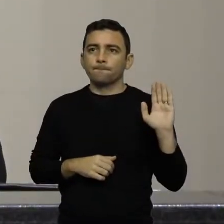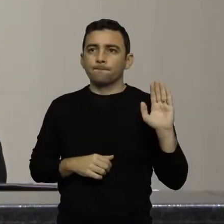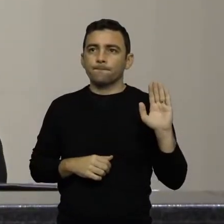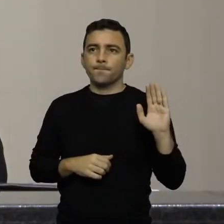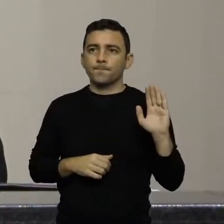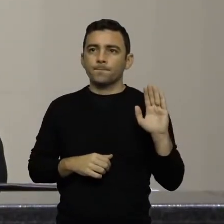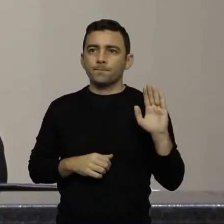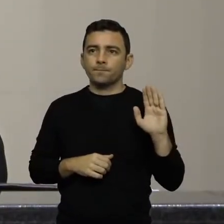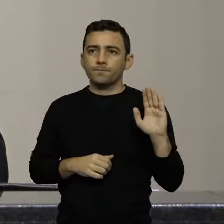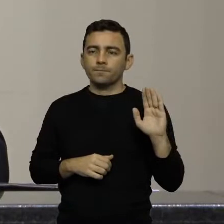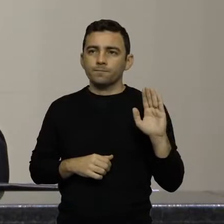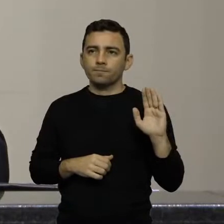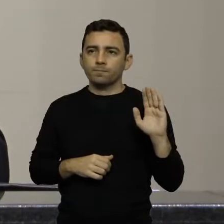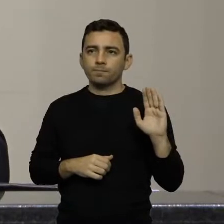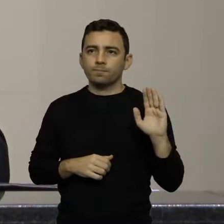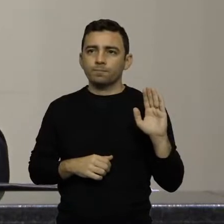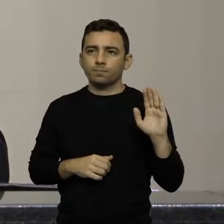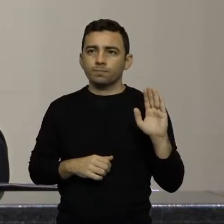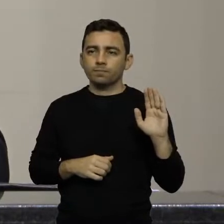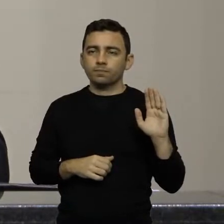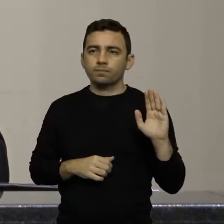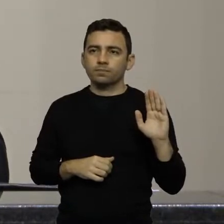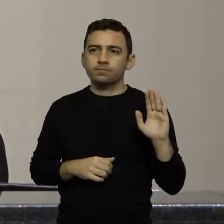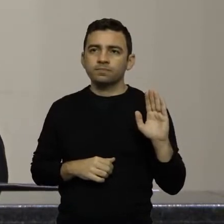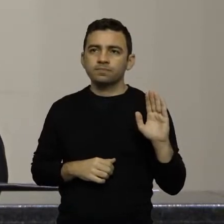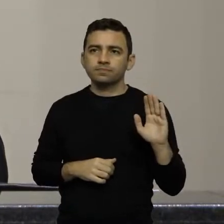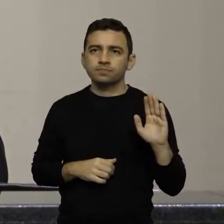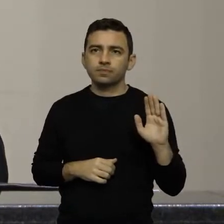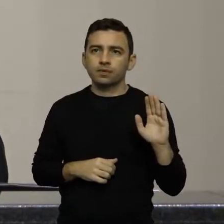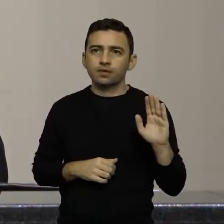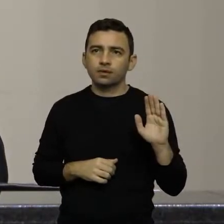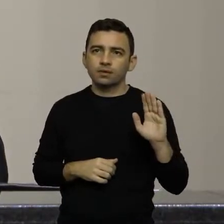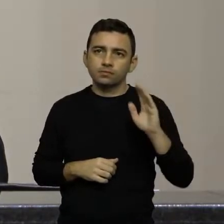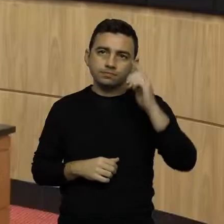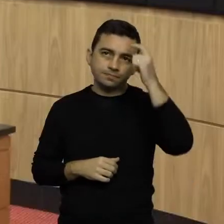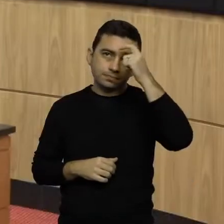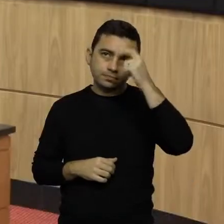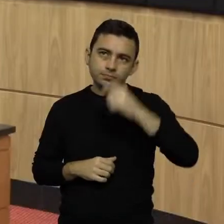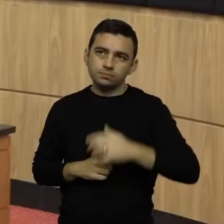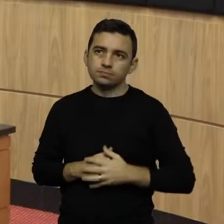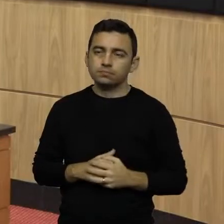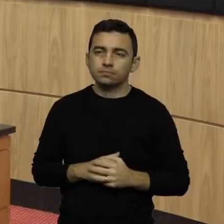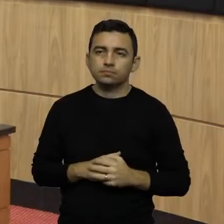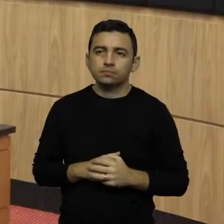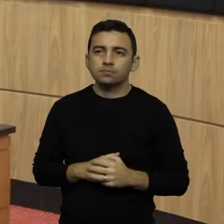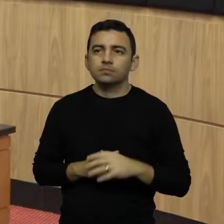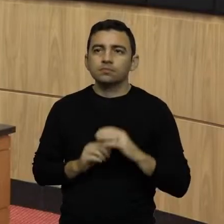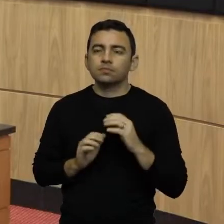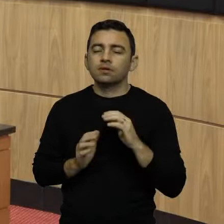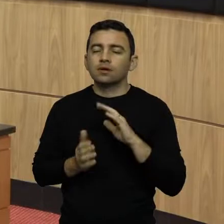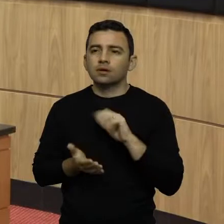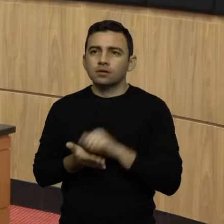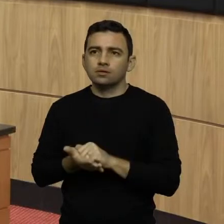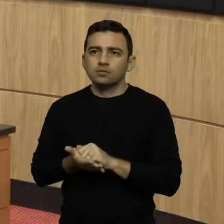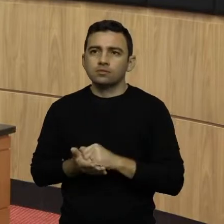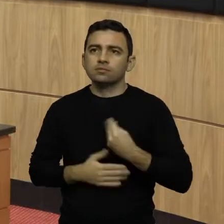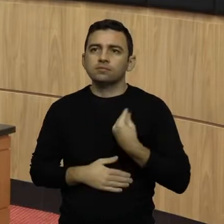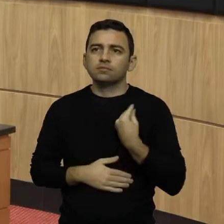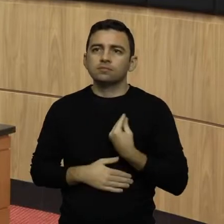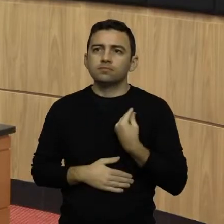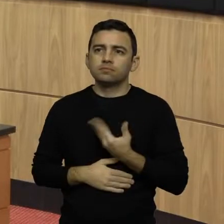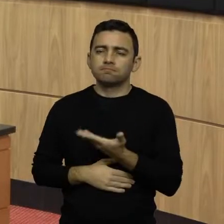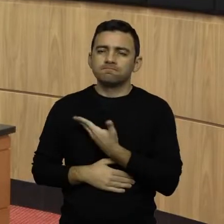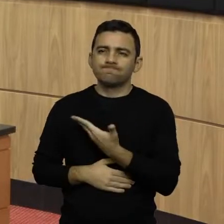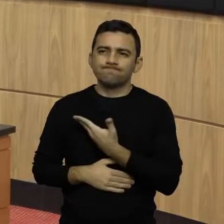Miotto. Aproveitando pela ordem, presidente, só para registrar a presença do amigo